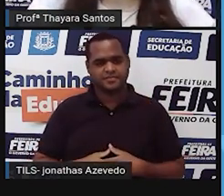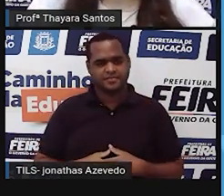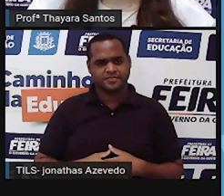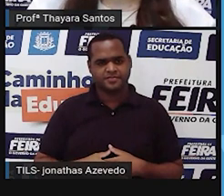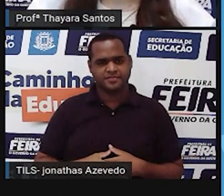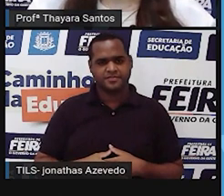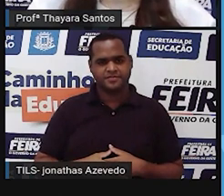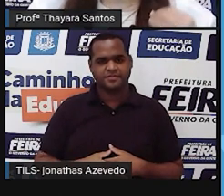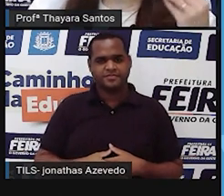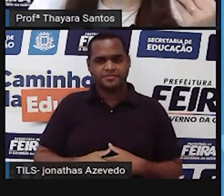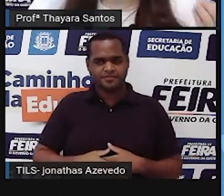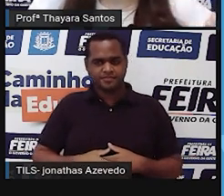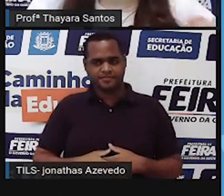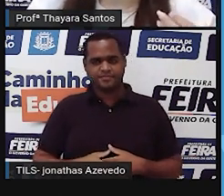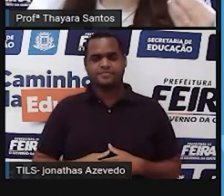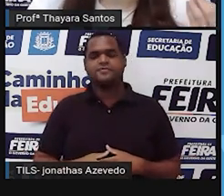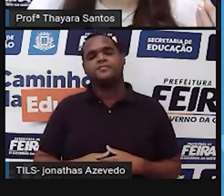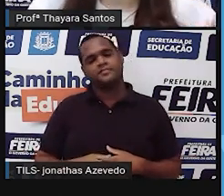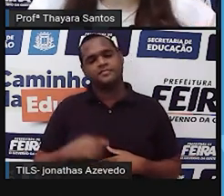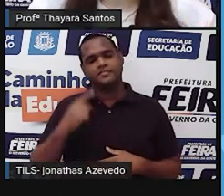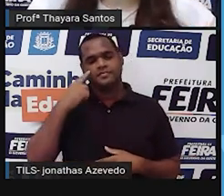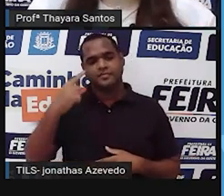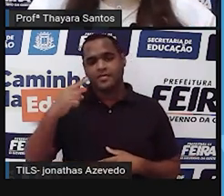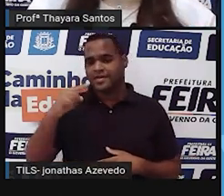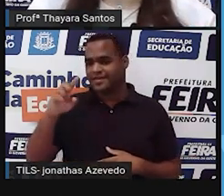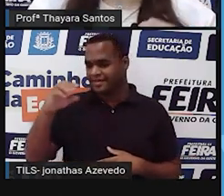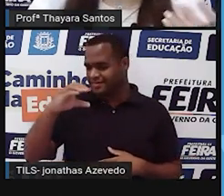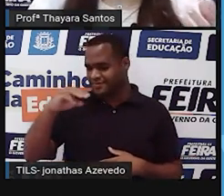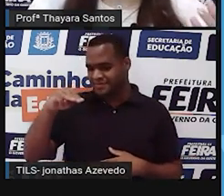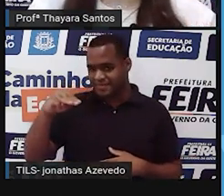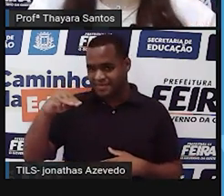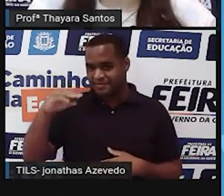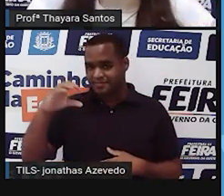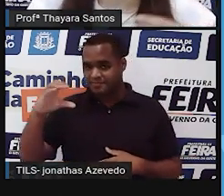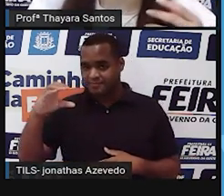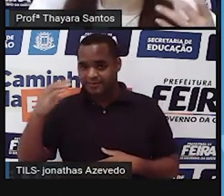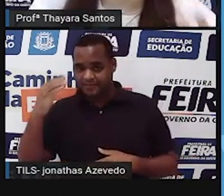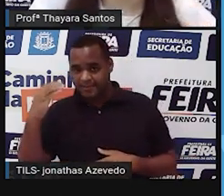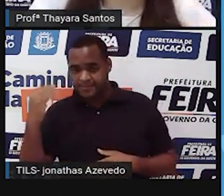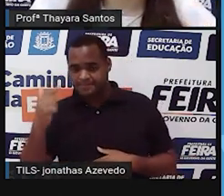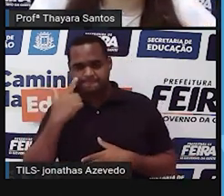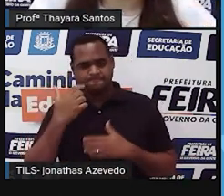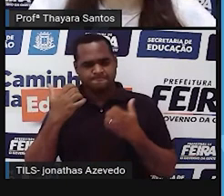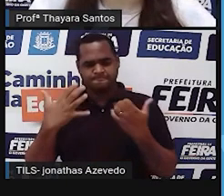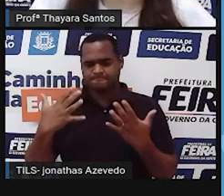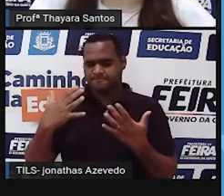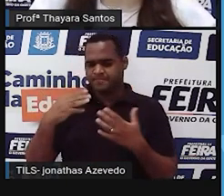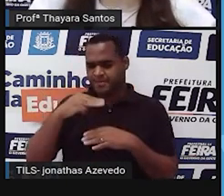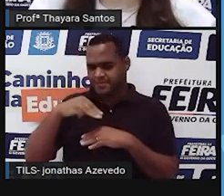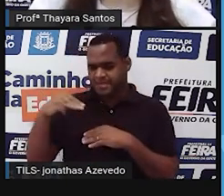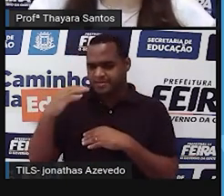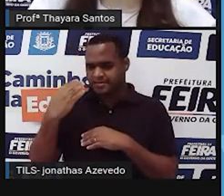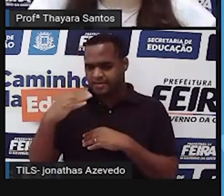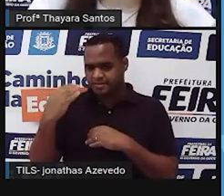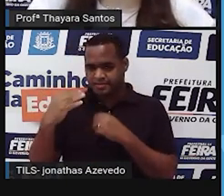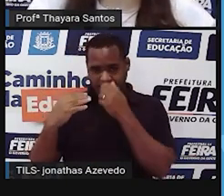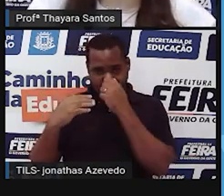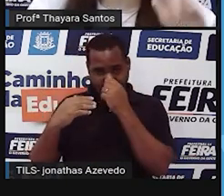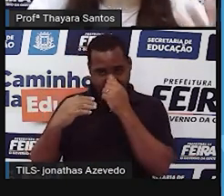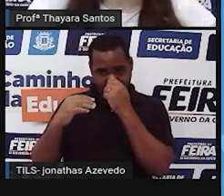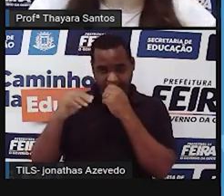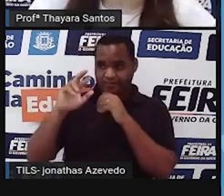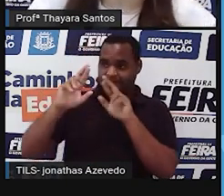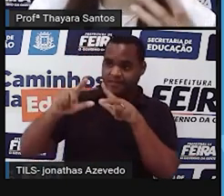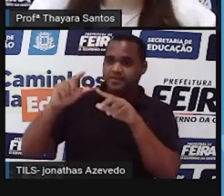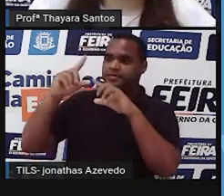Então, já que a gente falou sobre o método científico e disse que a astrologia não segue esse método científico, é diferente da astronomia,